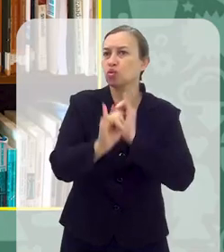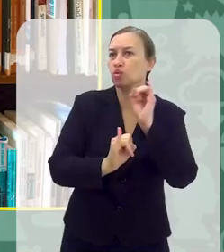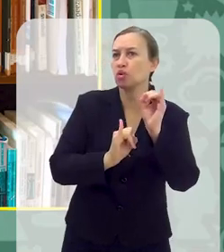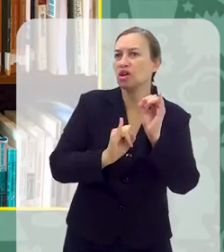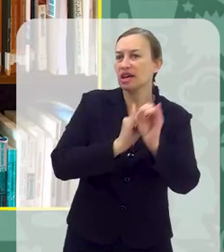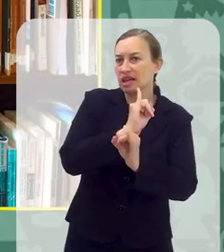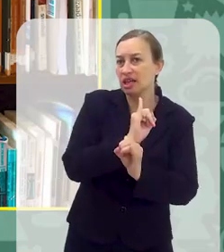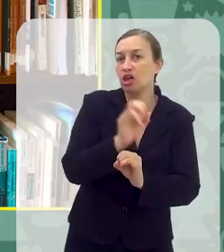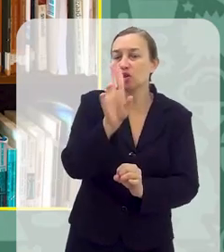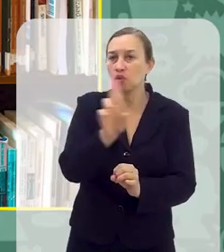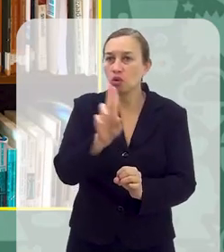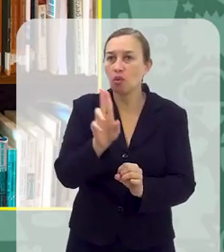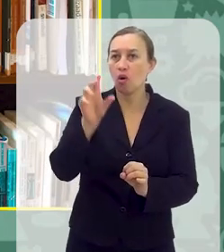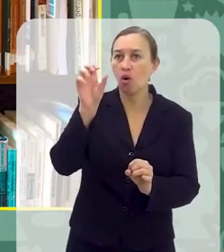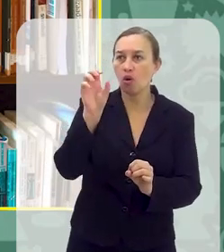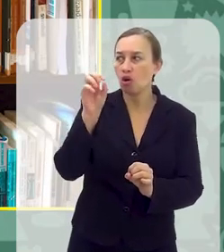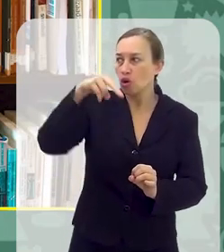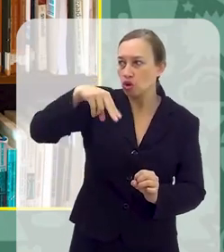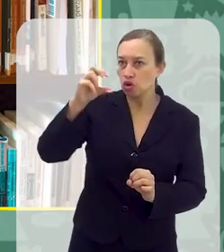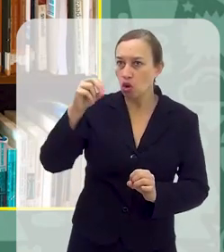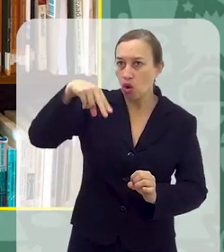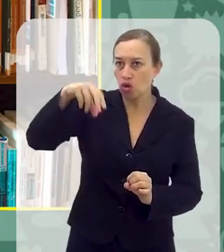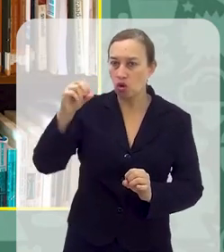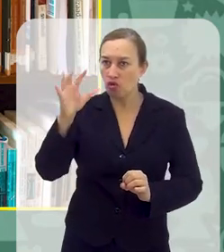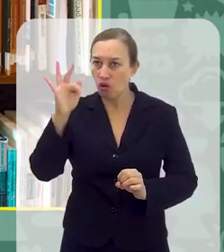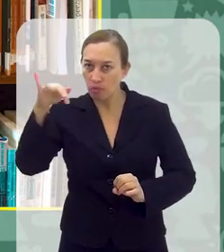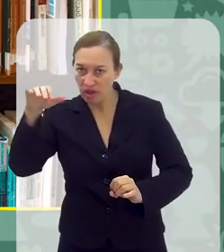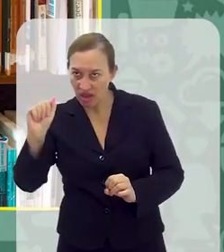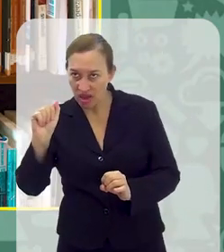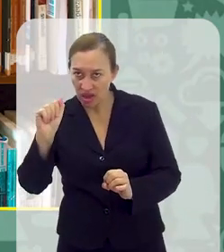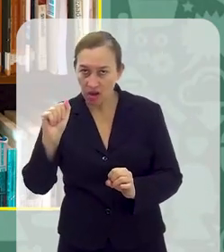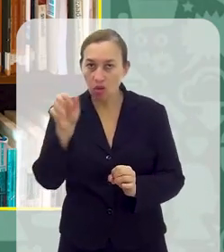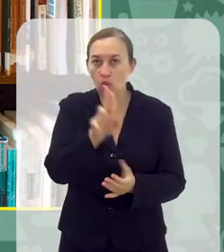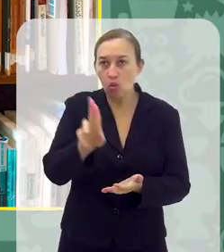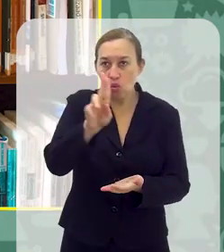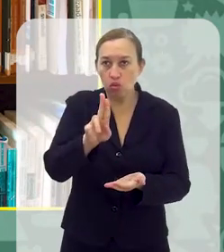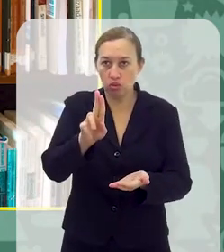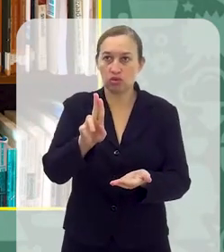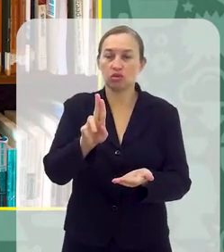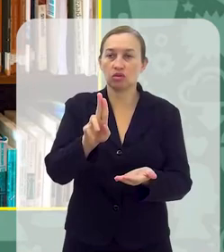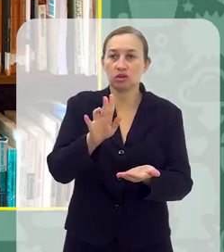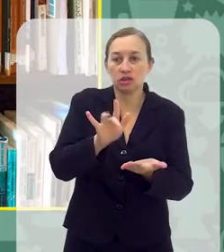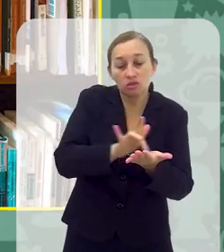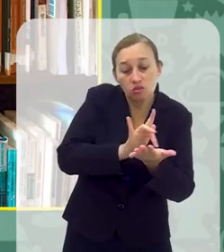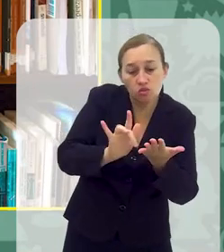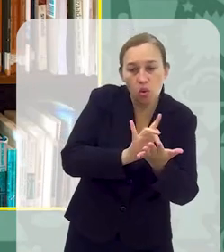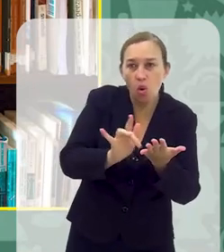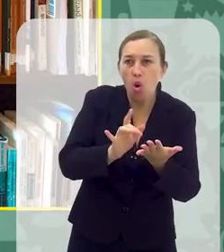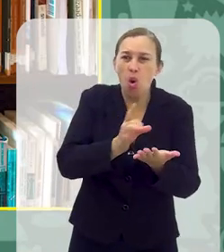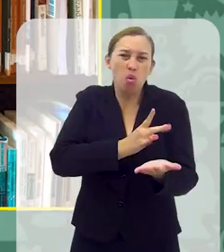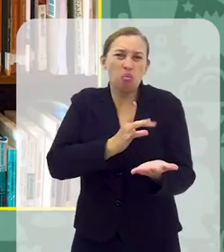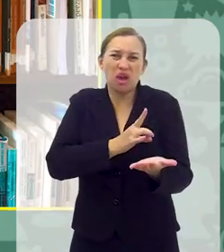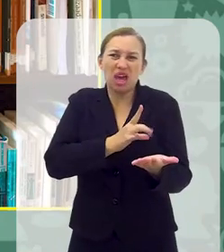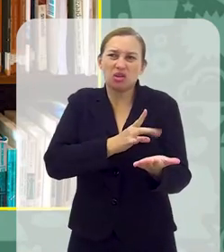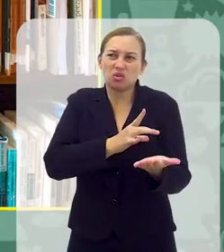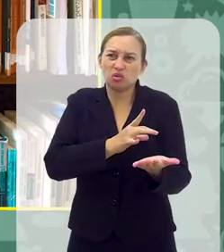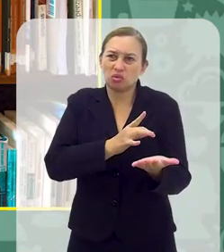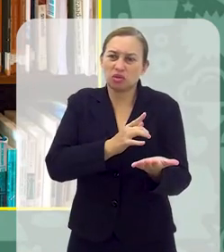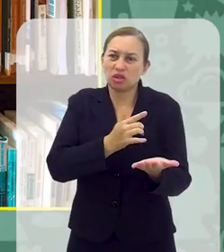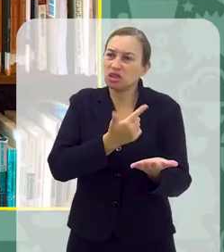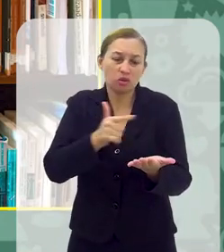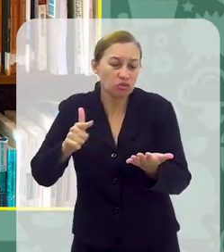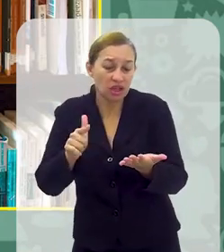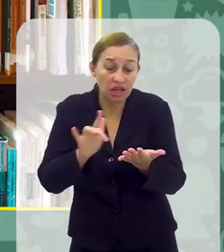até nome. É a nomofobia, que vem de no-mobile-phone-fobia, e significa o medo de ficar sem o celular.